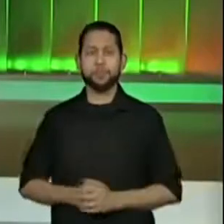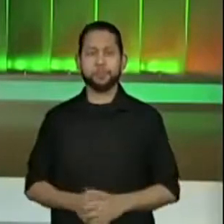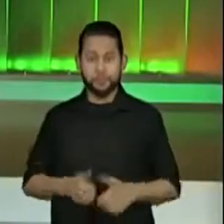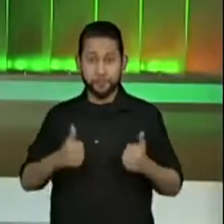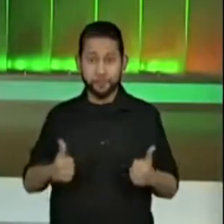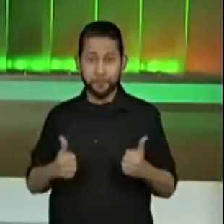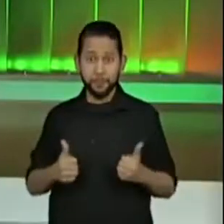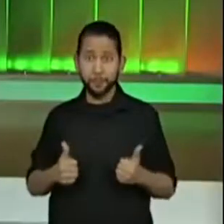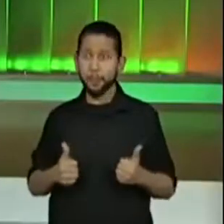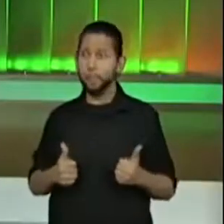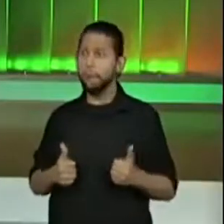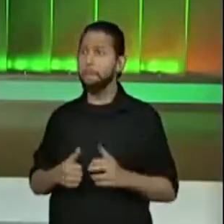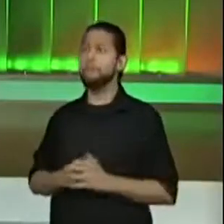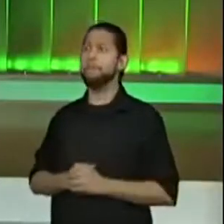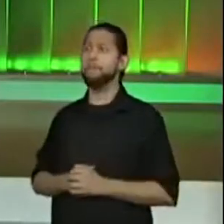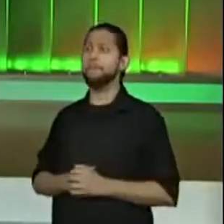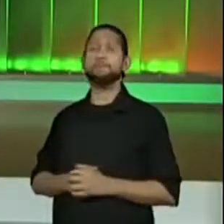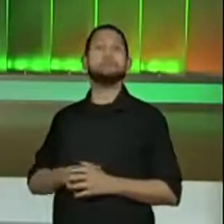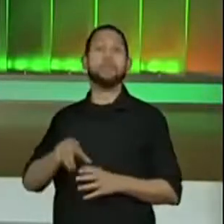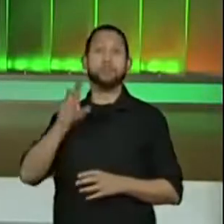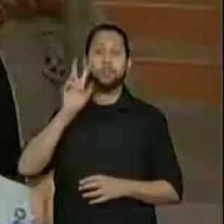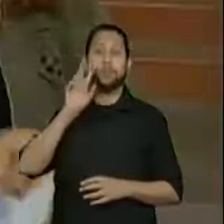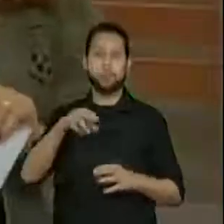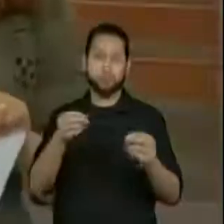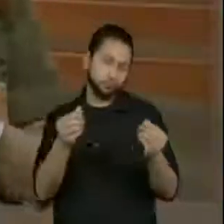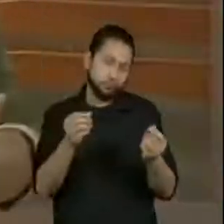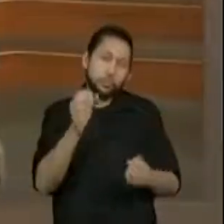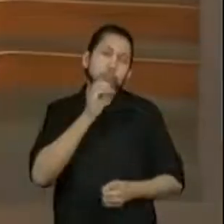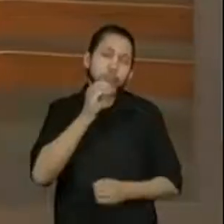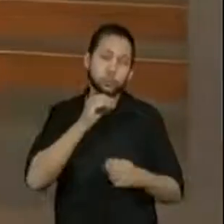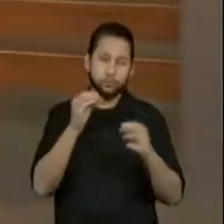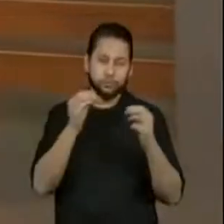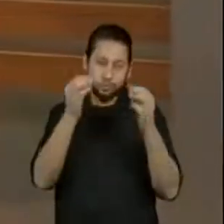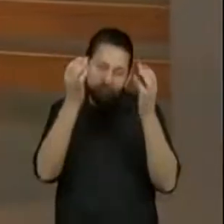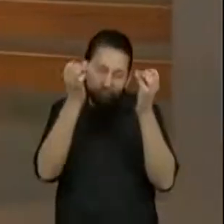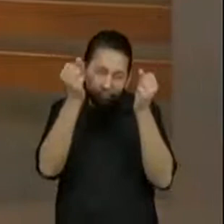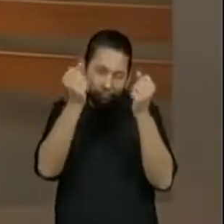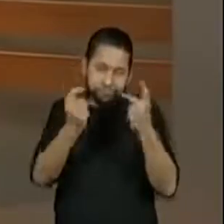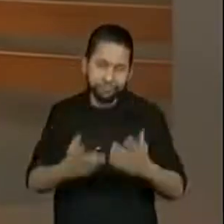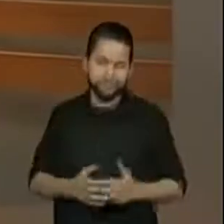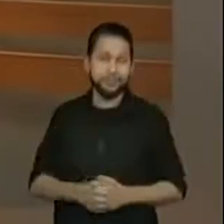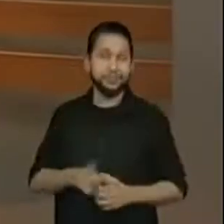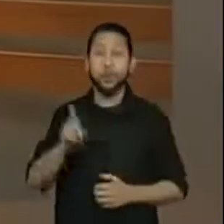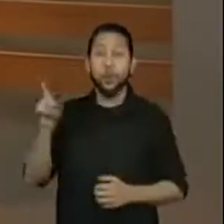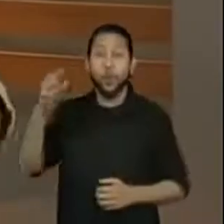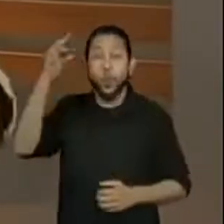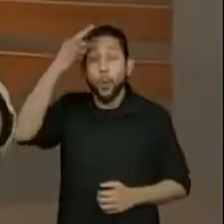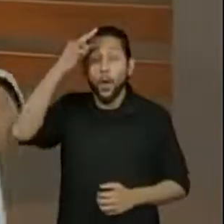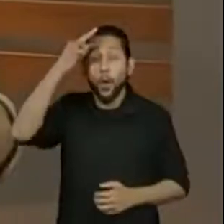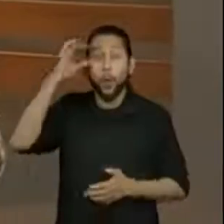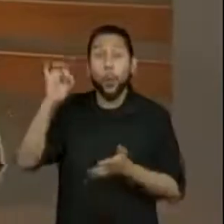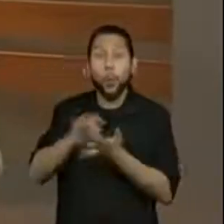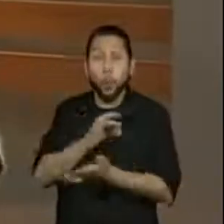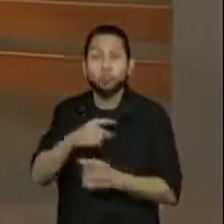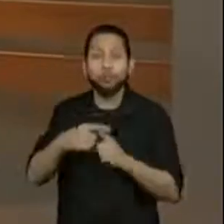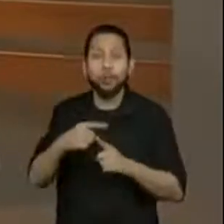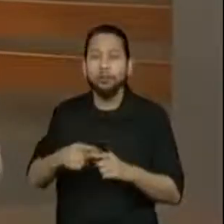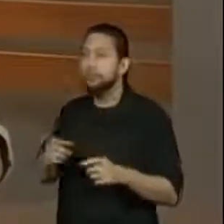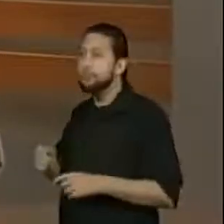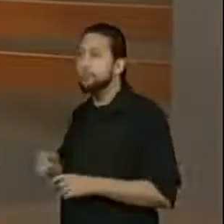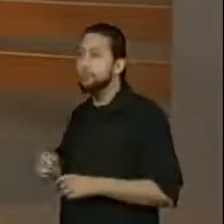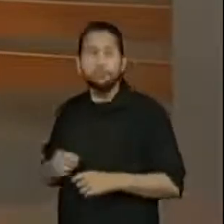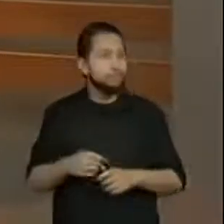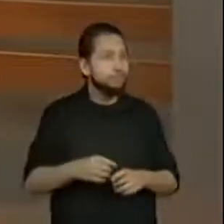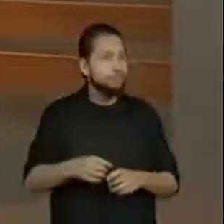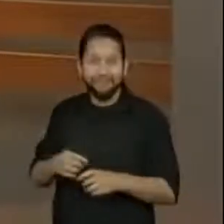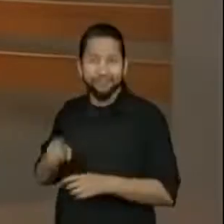Vamos lá? Vou voltar aqui no detalhe. O oráculo odeia que eu faça isso. Gente, toda hora eu mudo aqui. Ele não